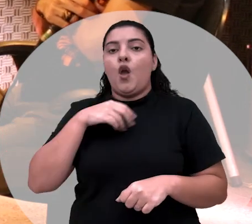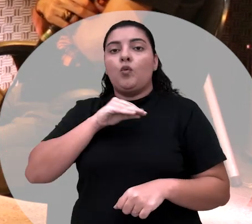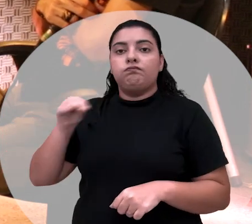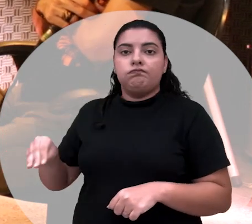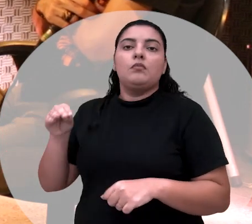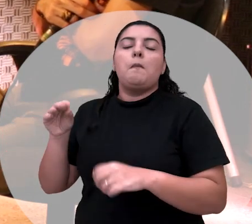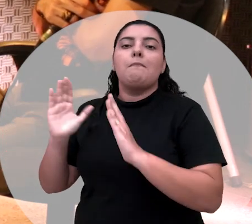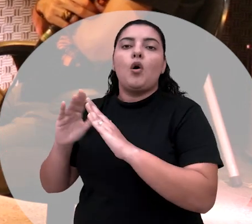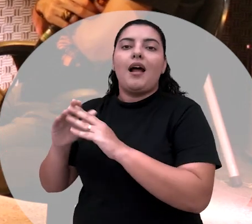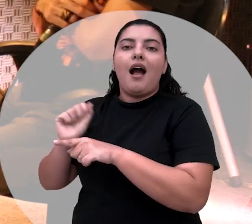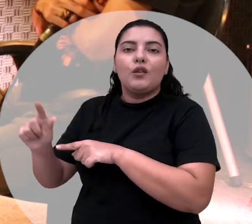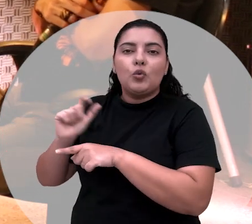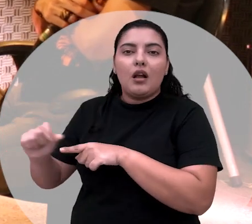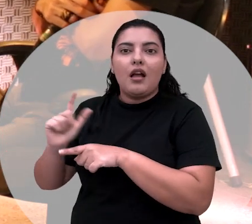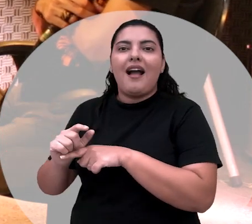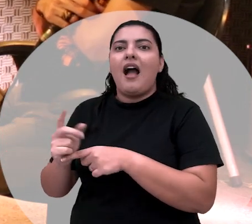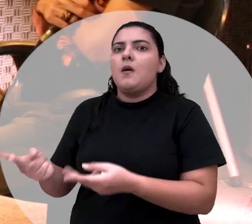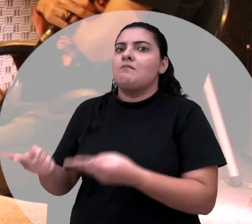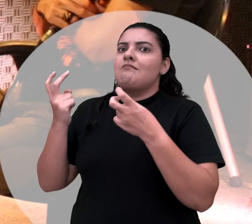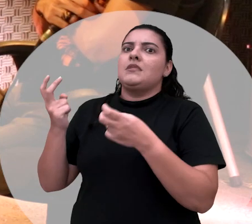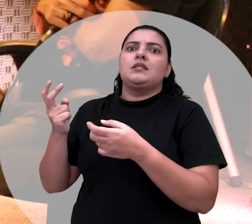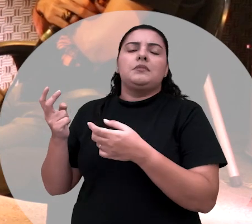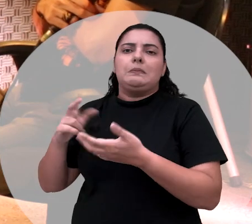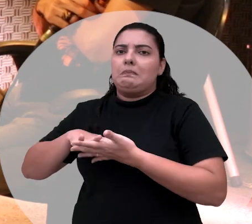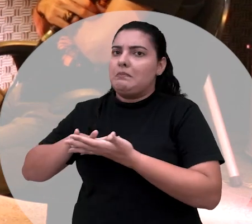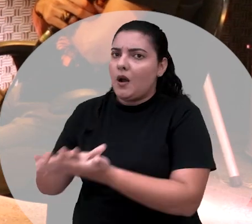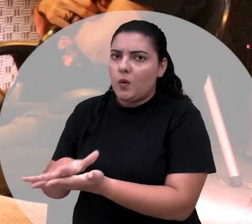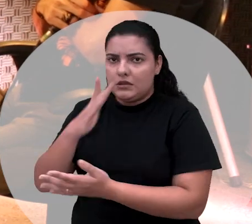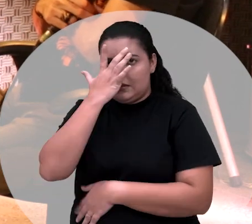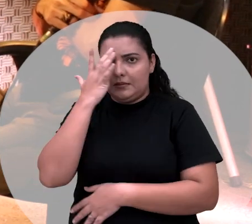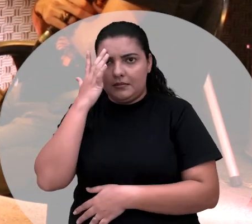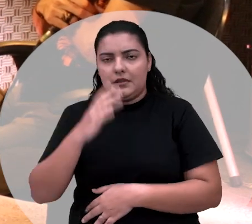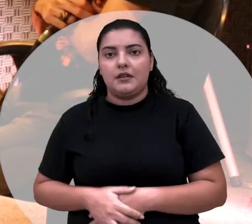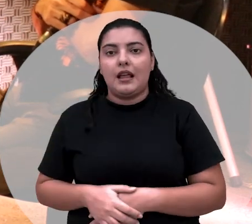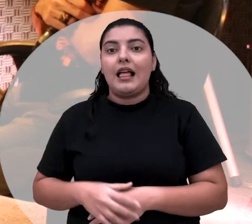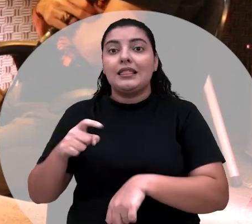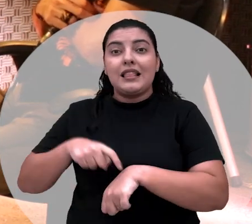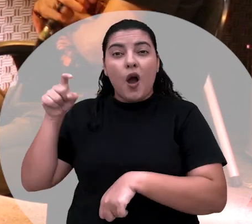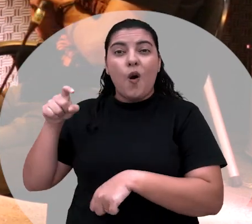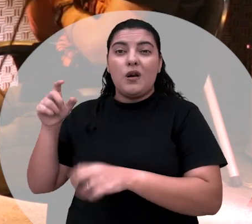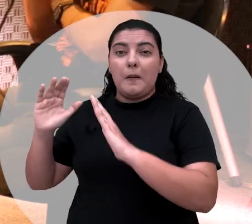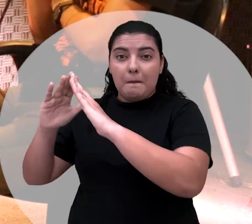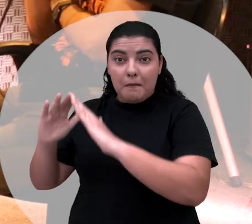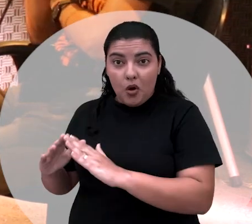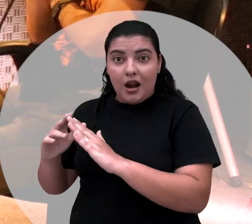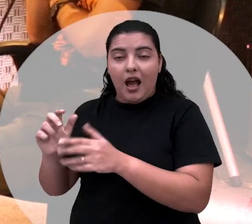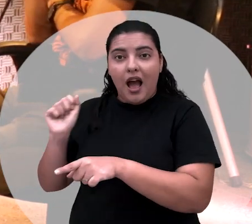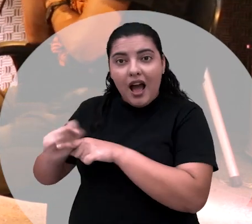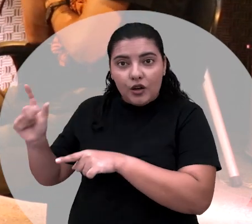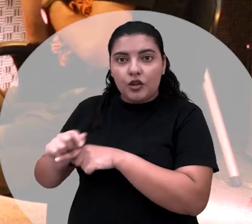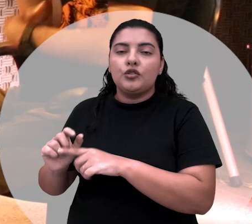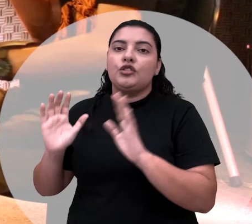comecei a ver, realmente, o preconceito das pessoas. Nesse momento de morar de aluguel, você já tinha a sua casa, né?